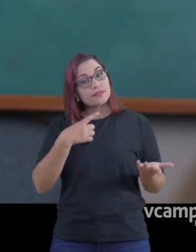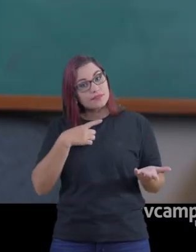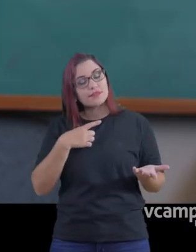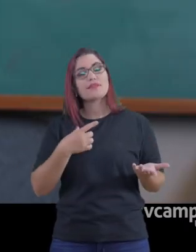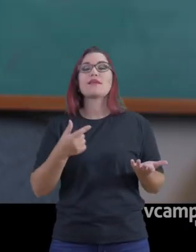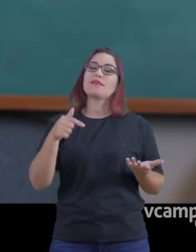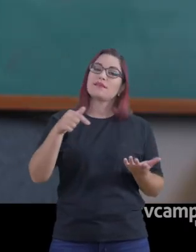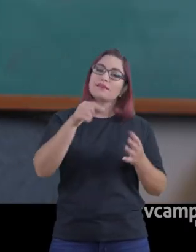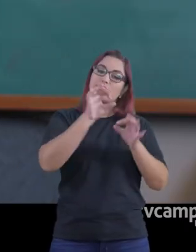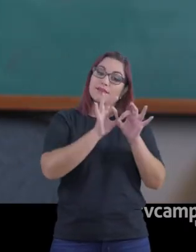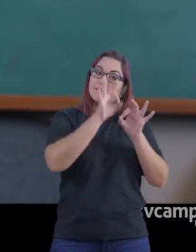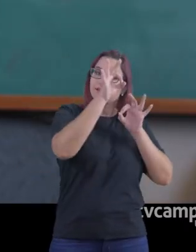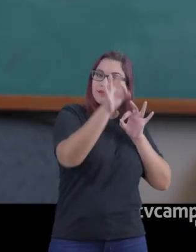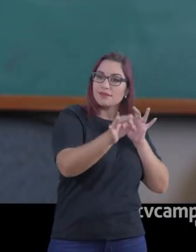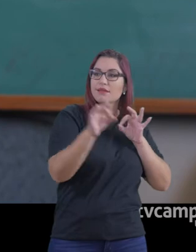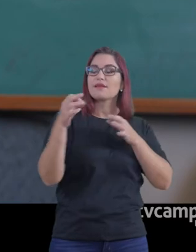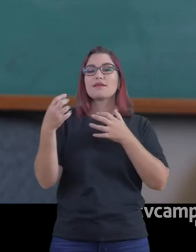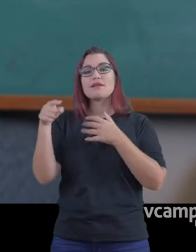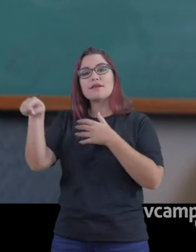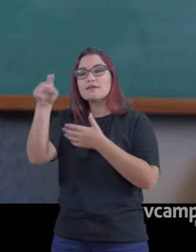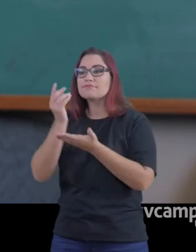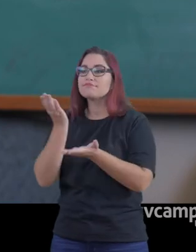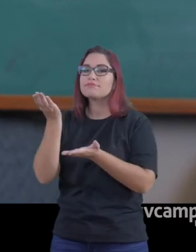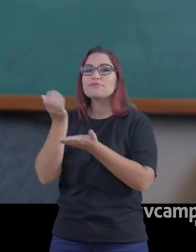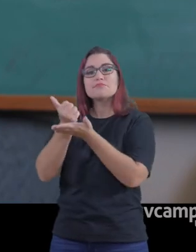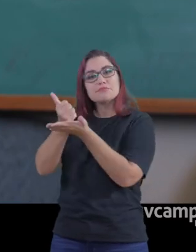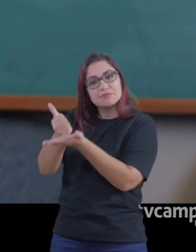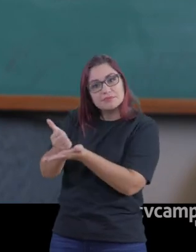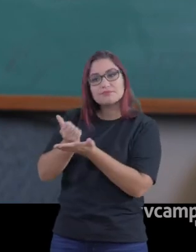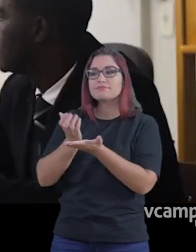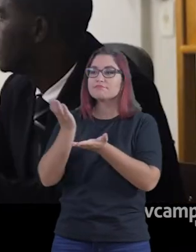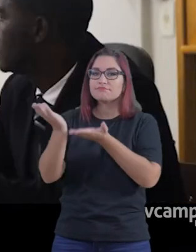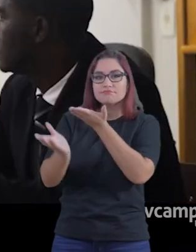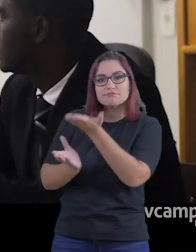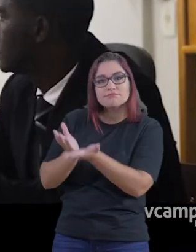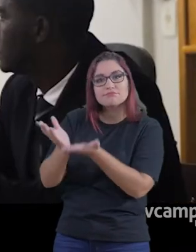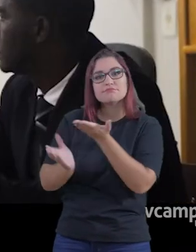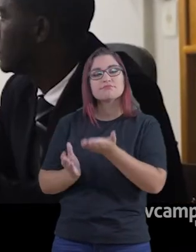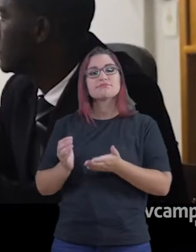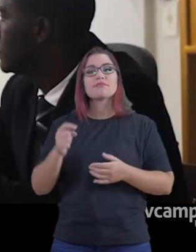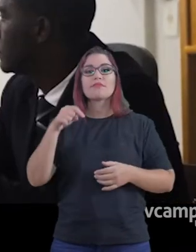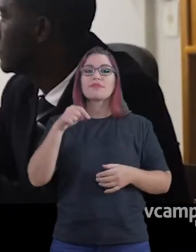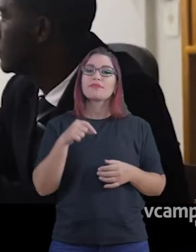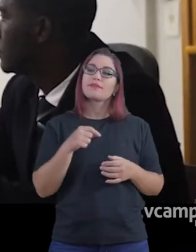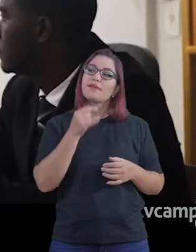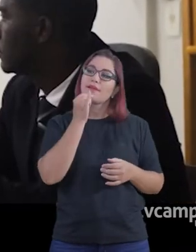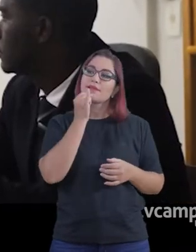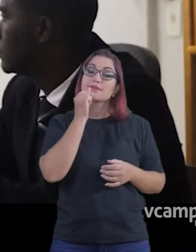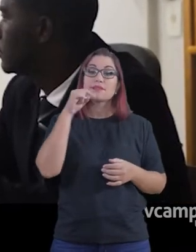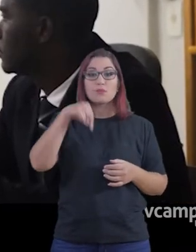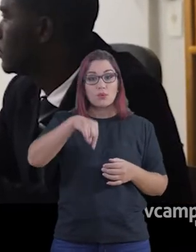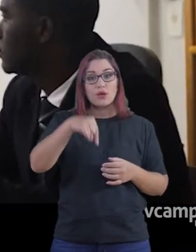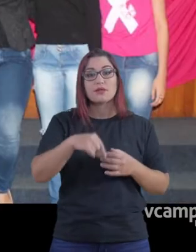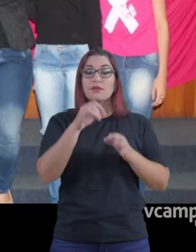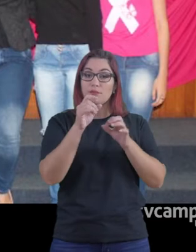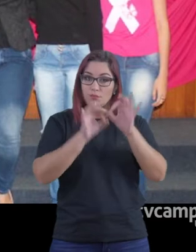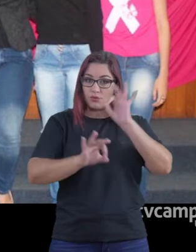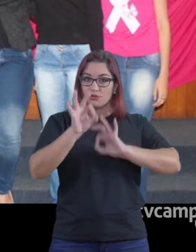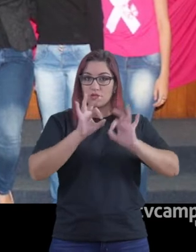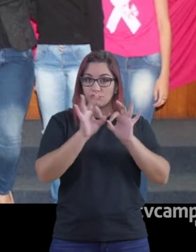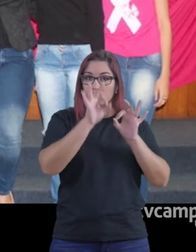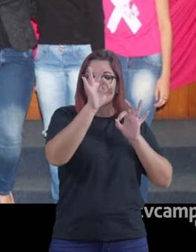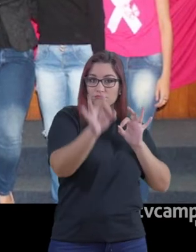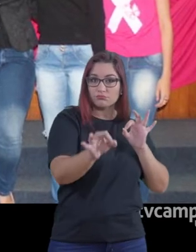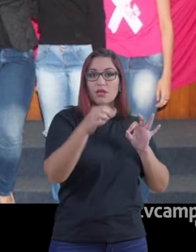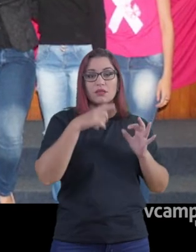de assessoria em migrantes e refugiados como uma das áreas importantes de atuação do Migraide. E nesse programa de extensão, a gente